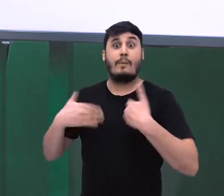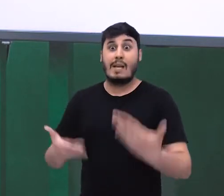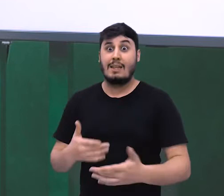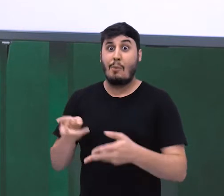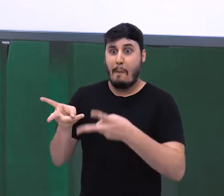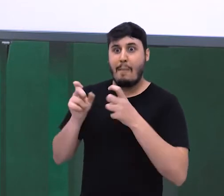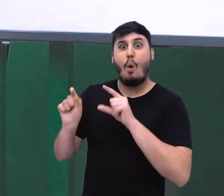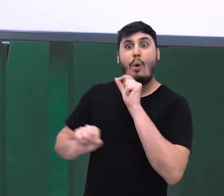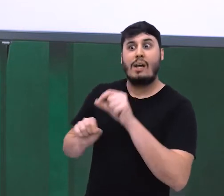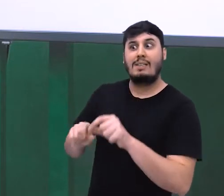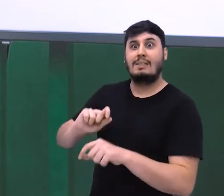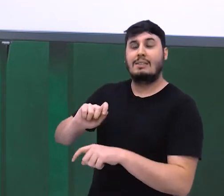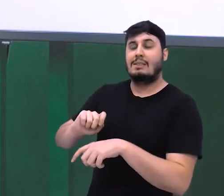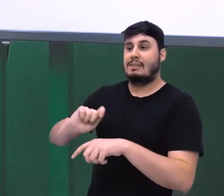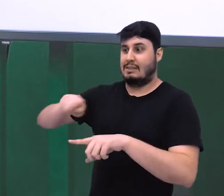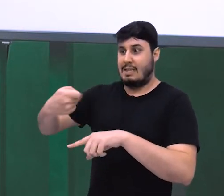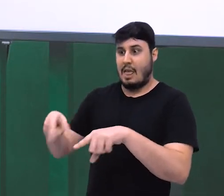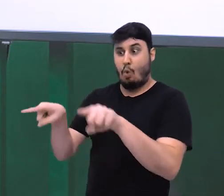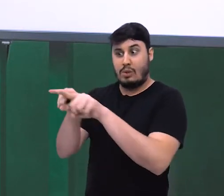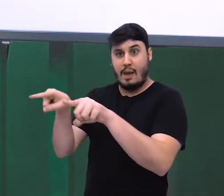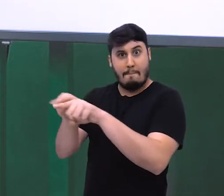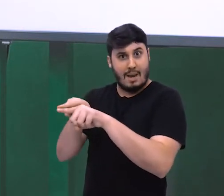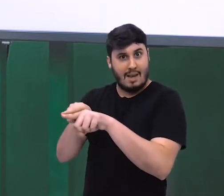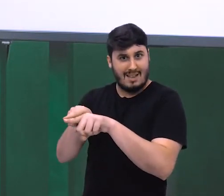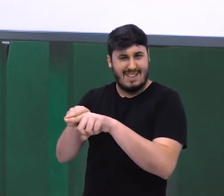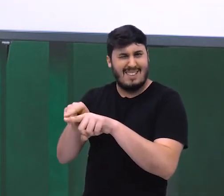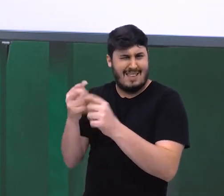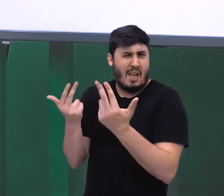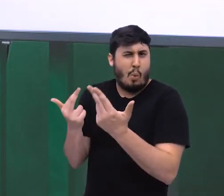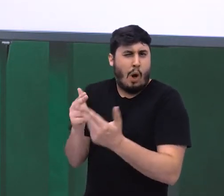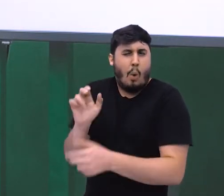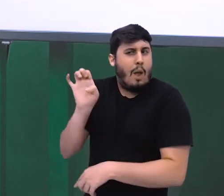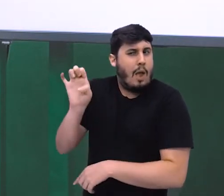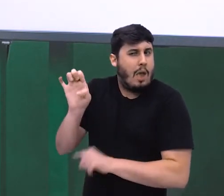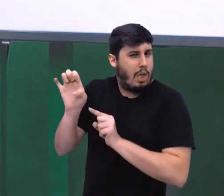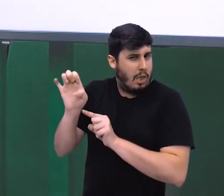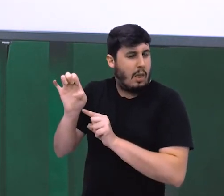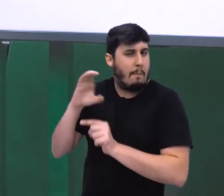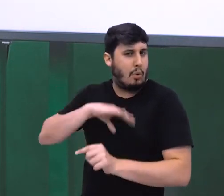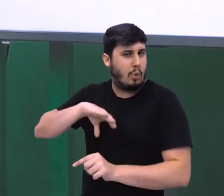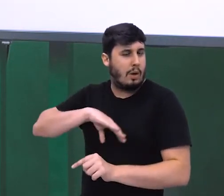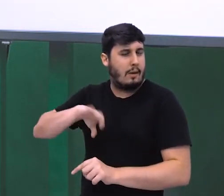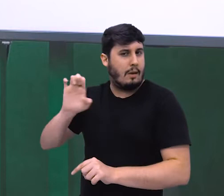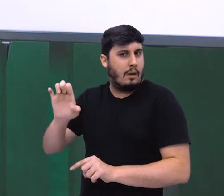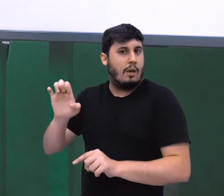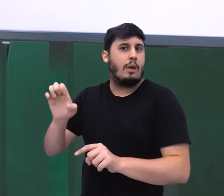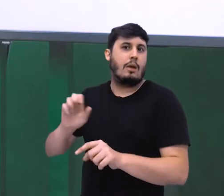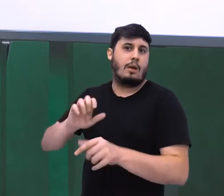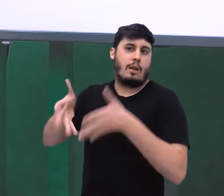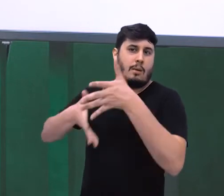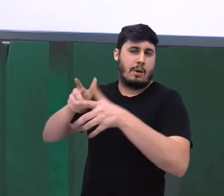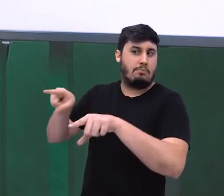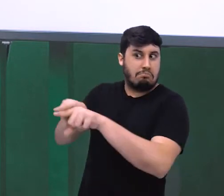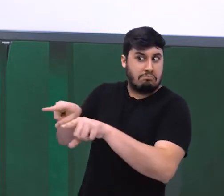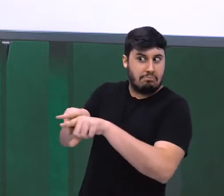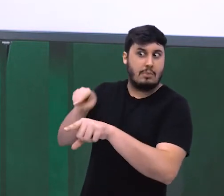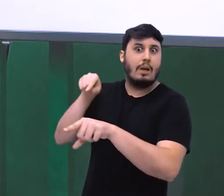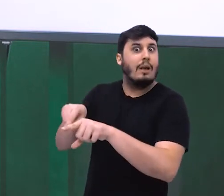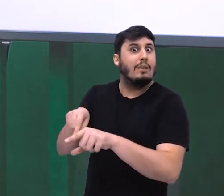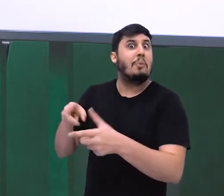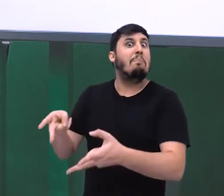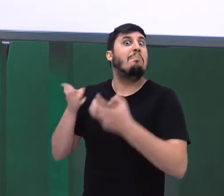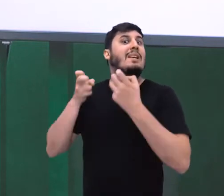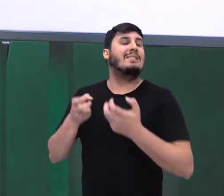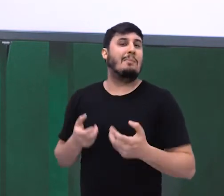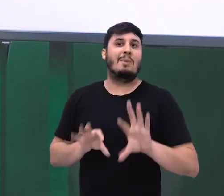que a segunda oração dê conta de um simples acréscimo à informação dita pela primeira oração. A primeira